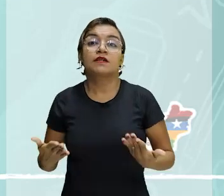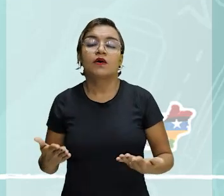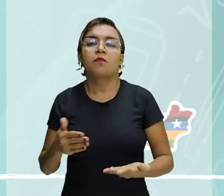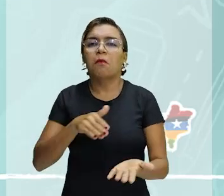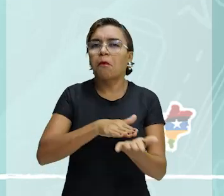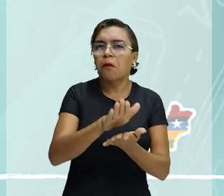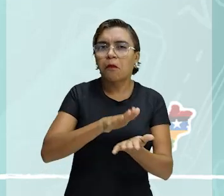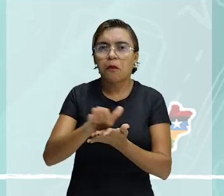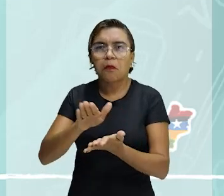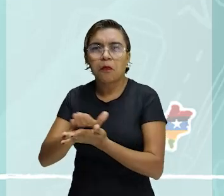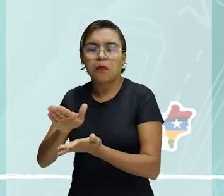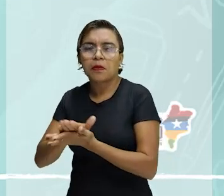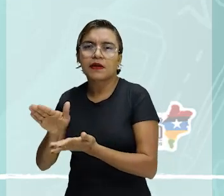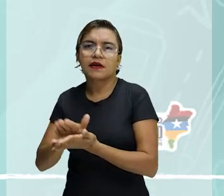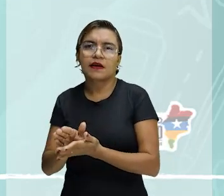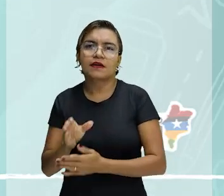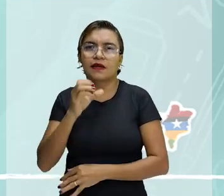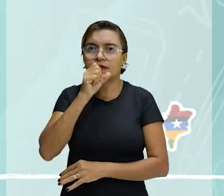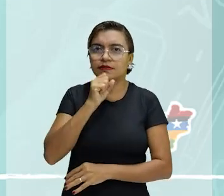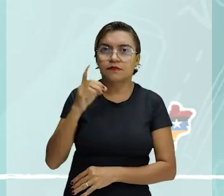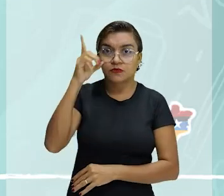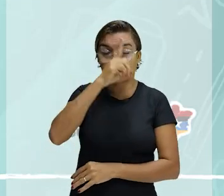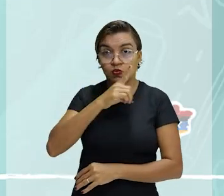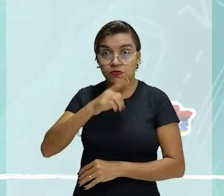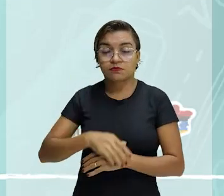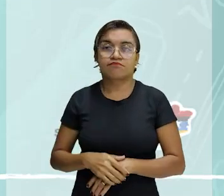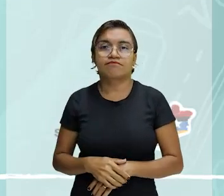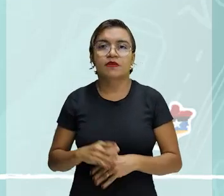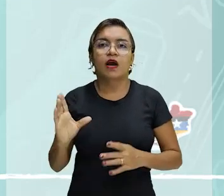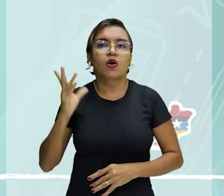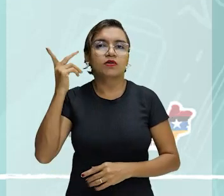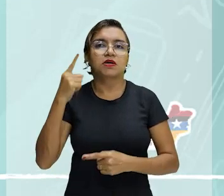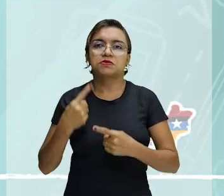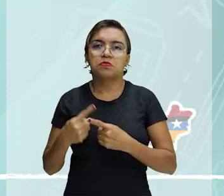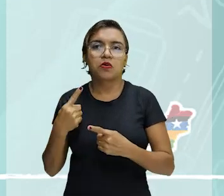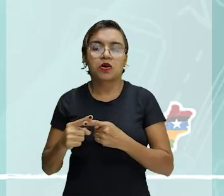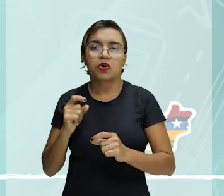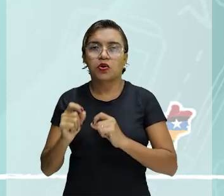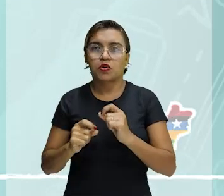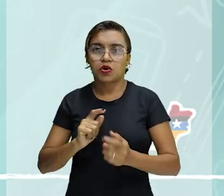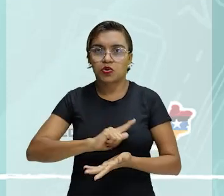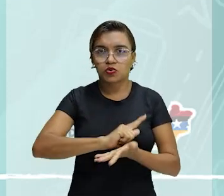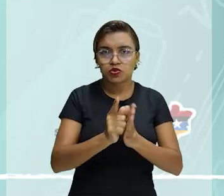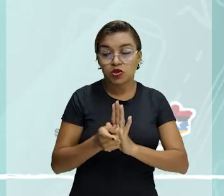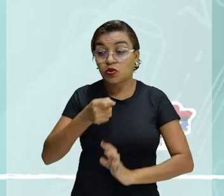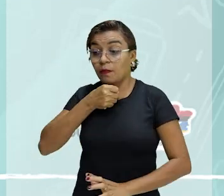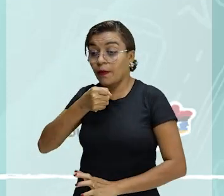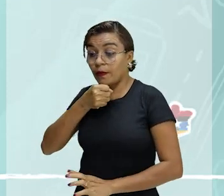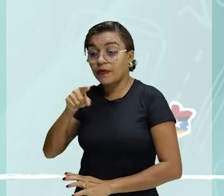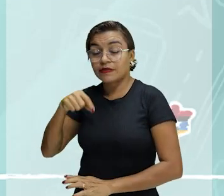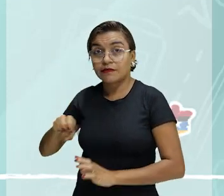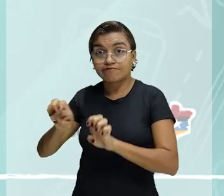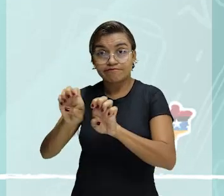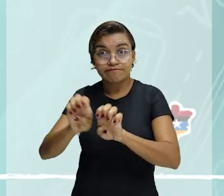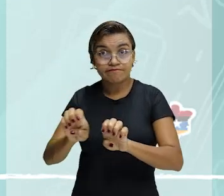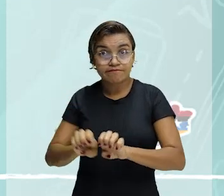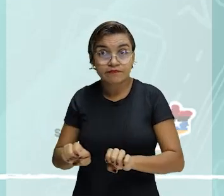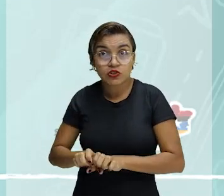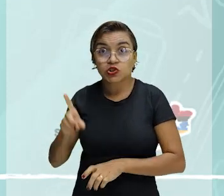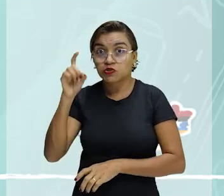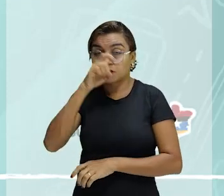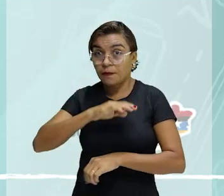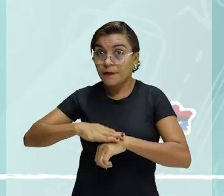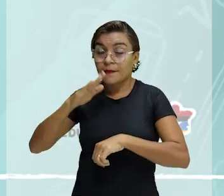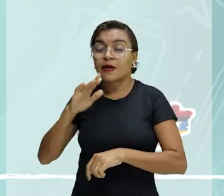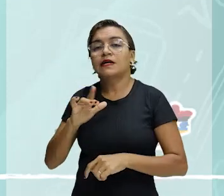publicada nas edições de finais de semana. Isso acontece porque o gênero textual reportagem apresenta uma estrutura textual mais complexa,